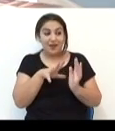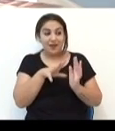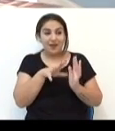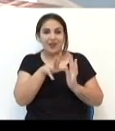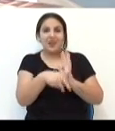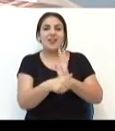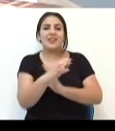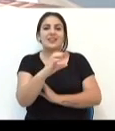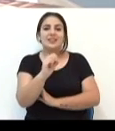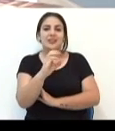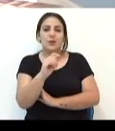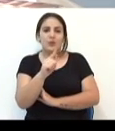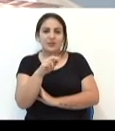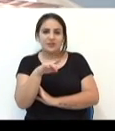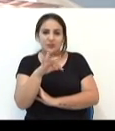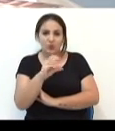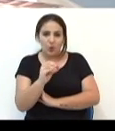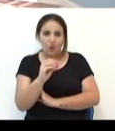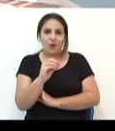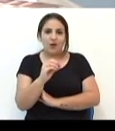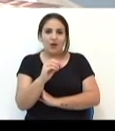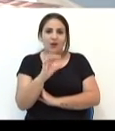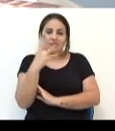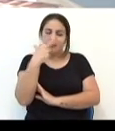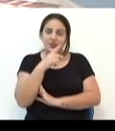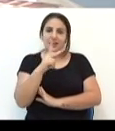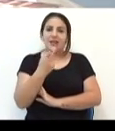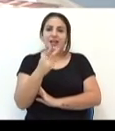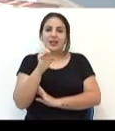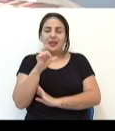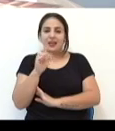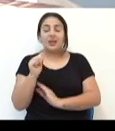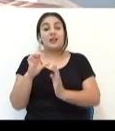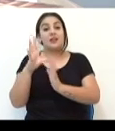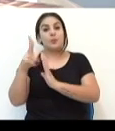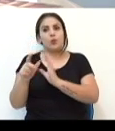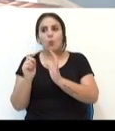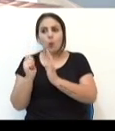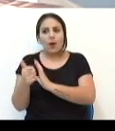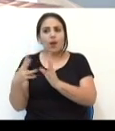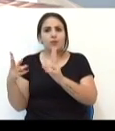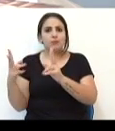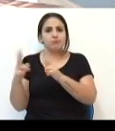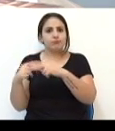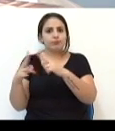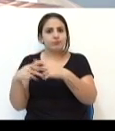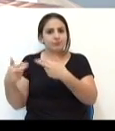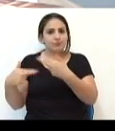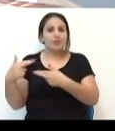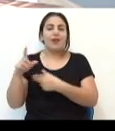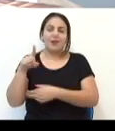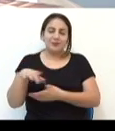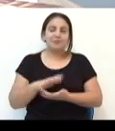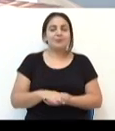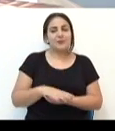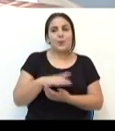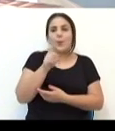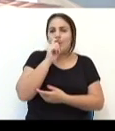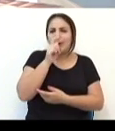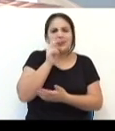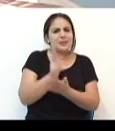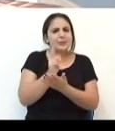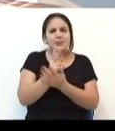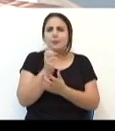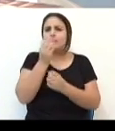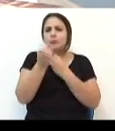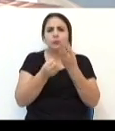Pares, e quase tivemos uma guerra de Troia. É, então, assim, e essas narrativas, o meu pai contava isso para a